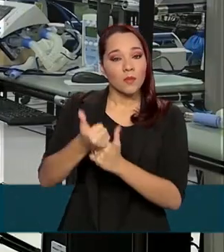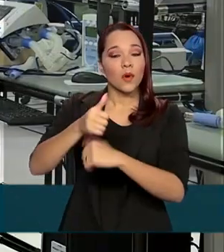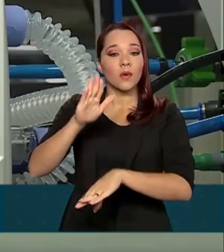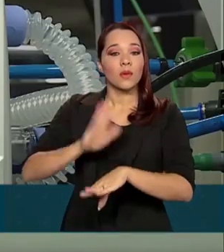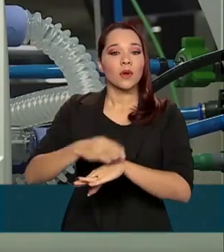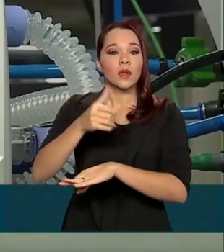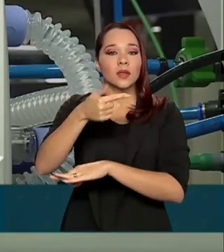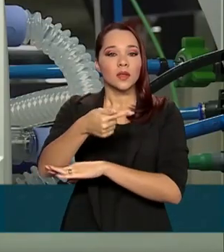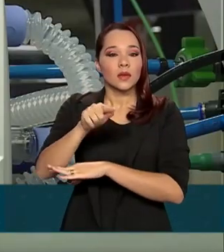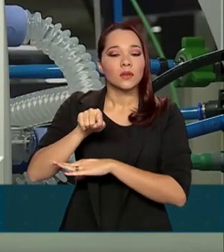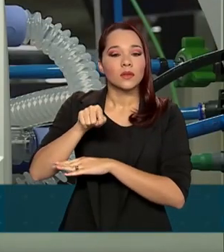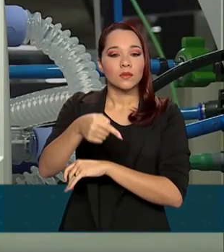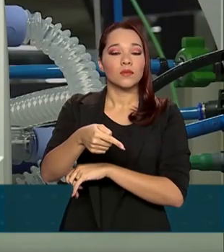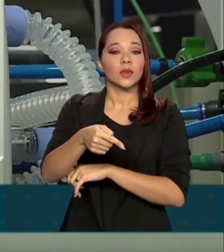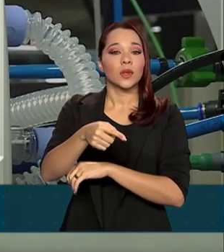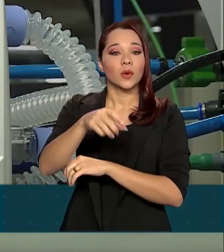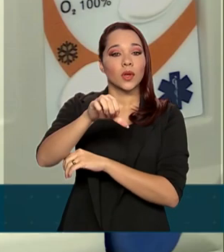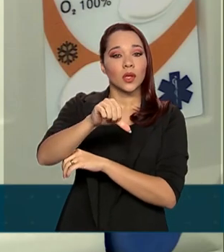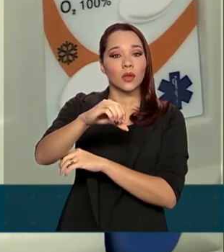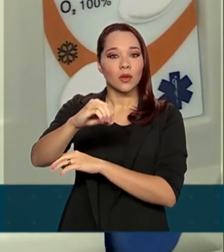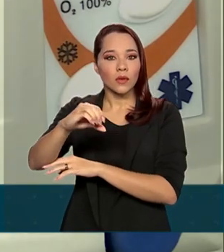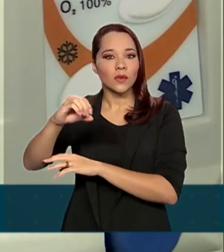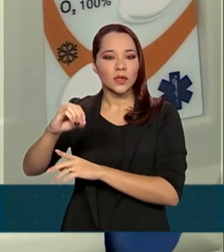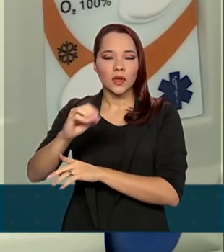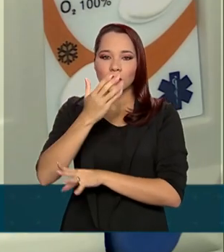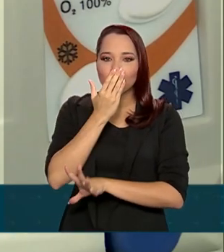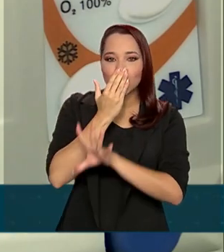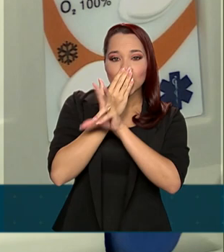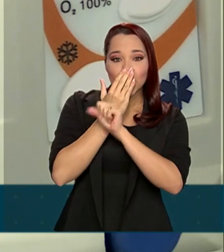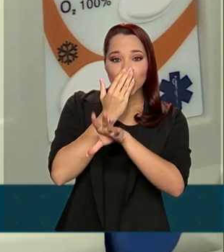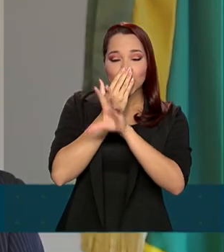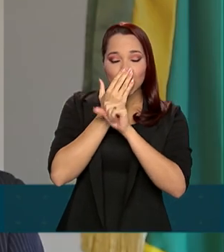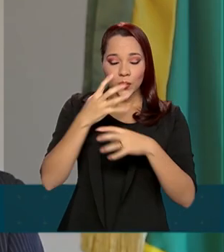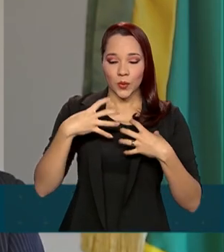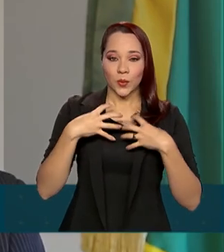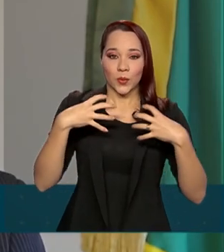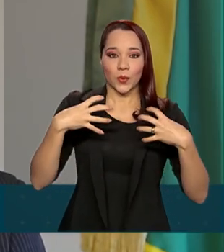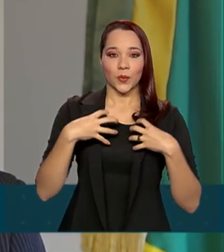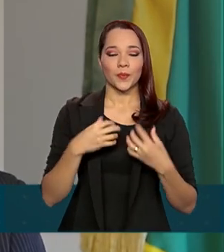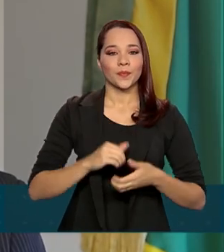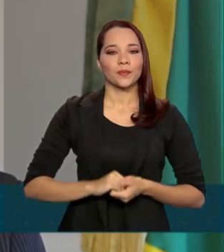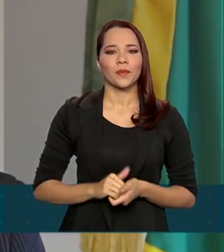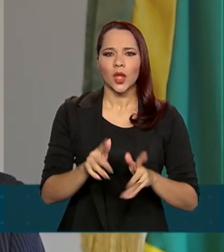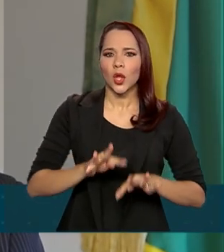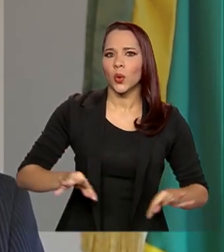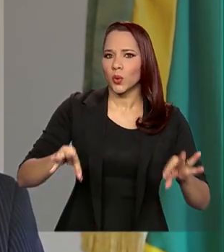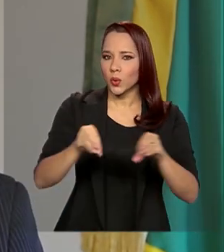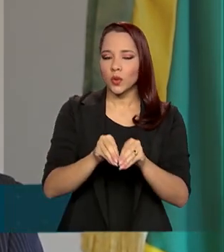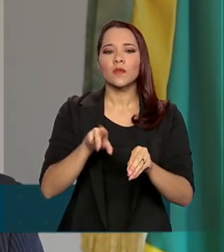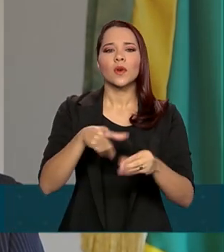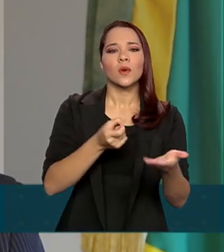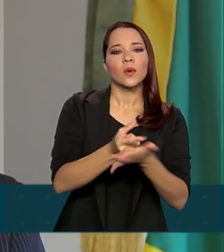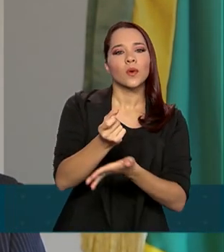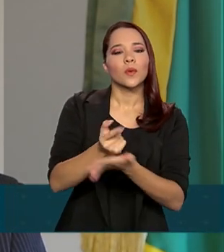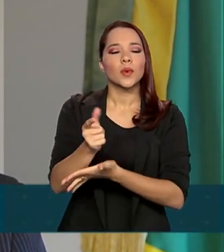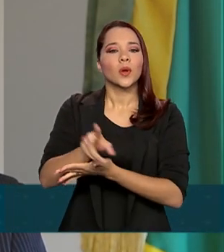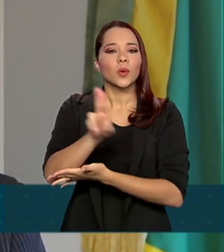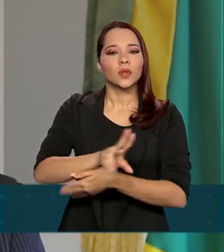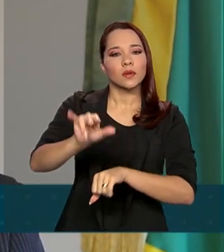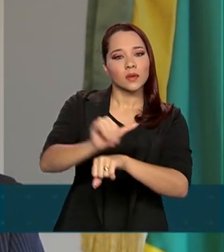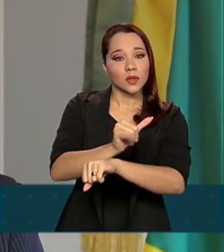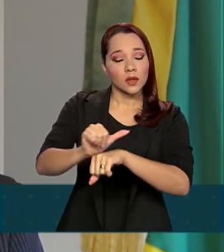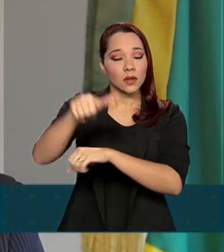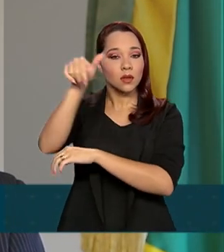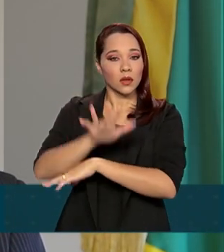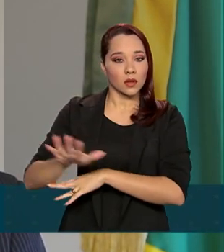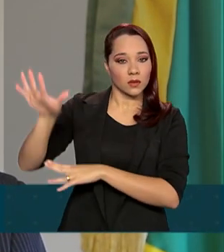de 7.900 ventiladores pulmonares. Todos esses equipamentos foram adquiridos por meio de uma estratégia